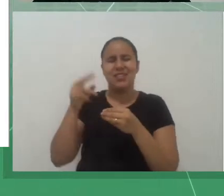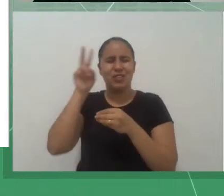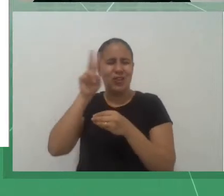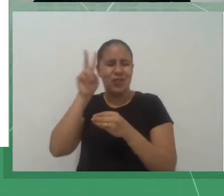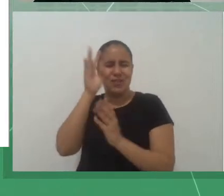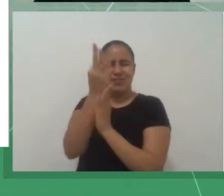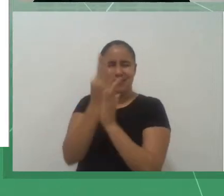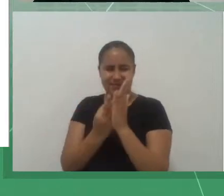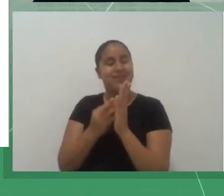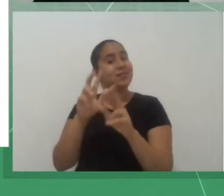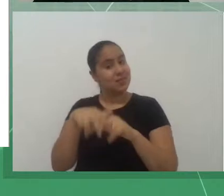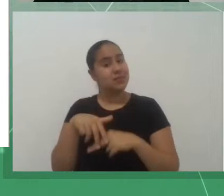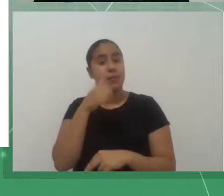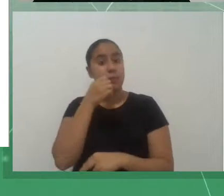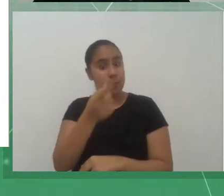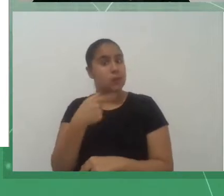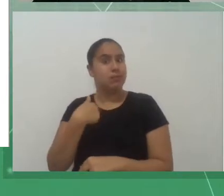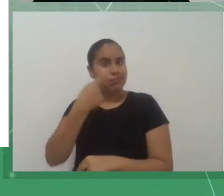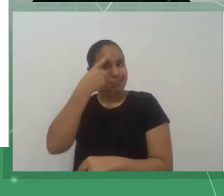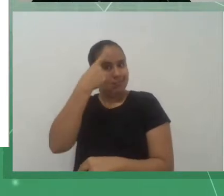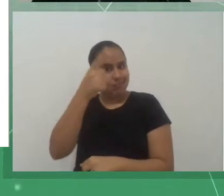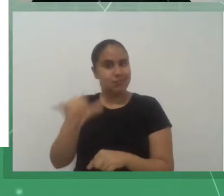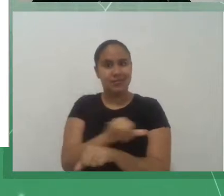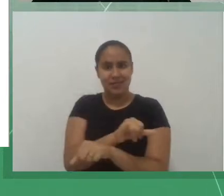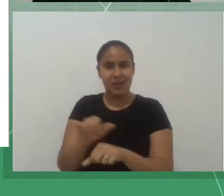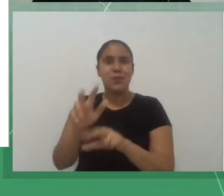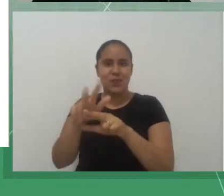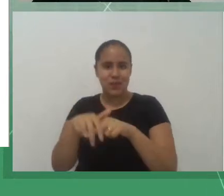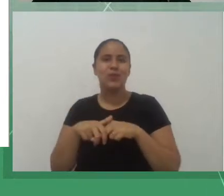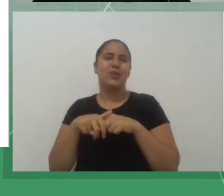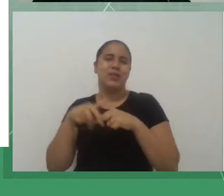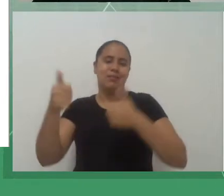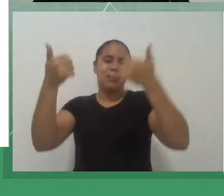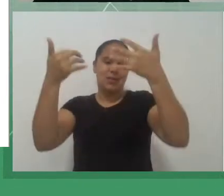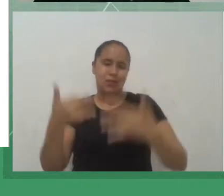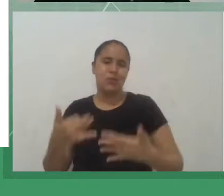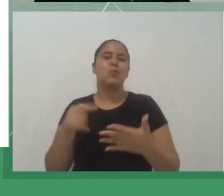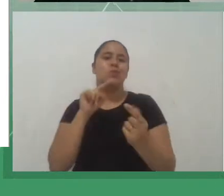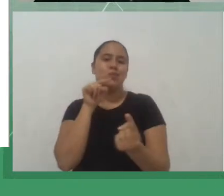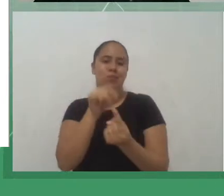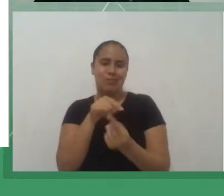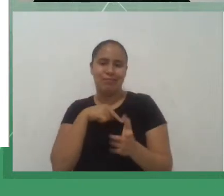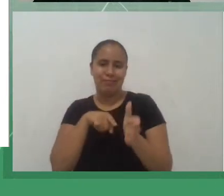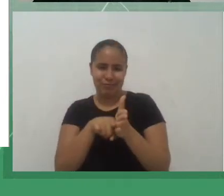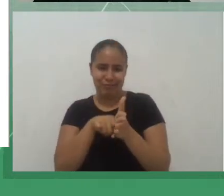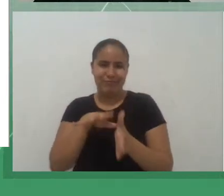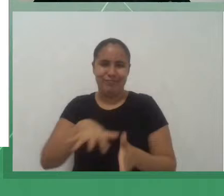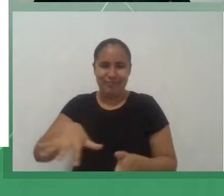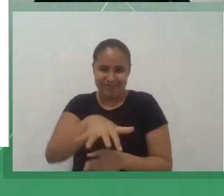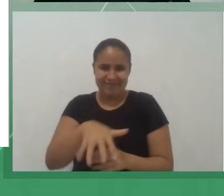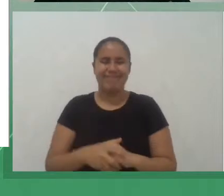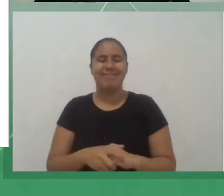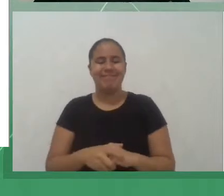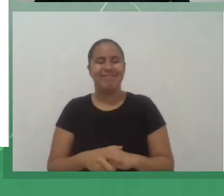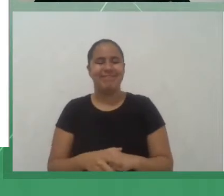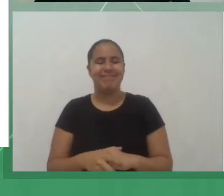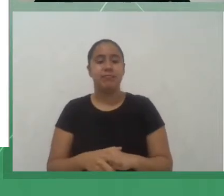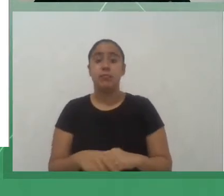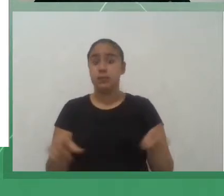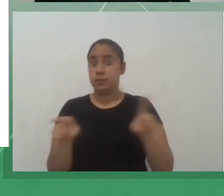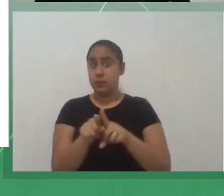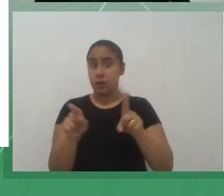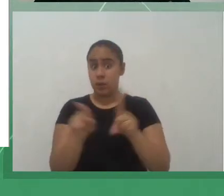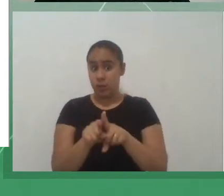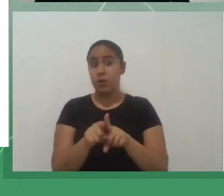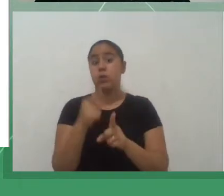das justificativas de elaboração dessa pesquisa. Bom, a outra perspectiva que surge, né,